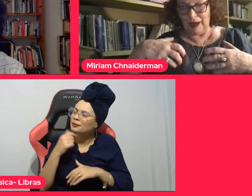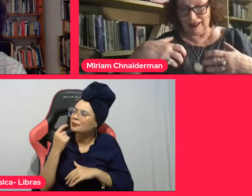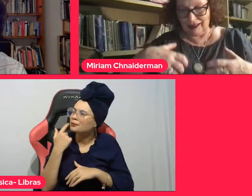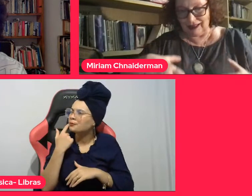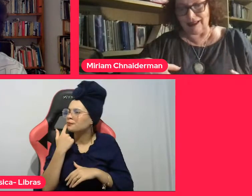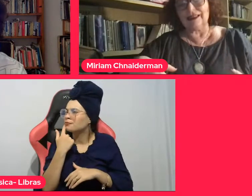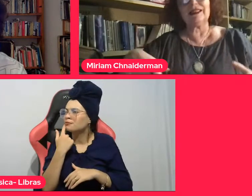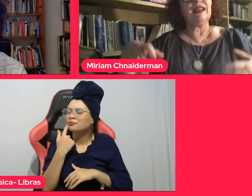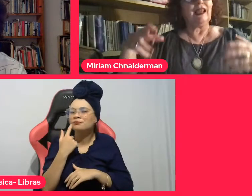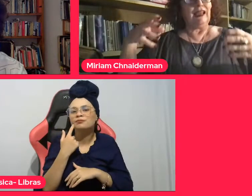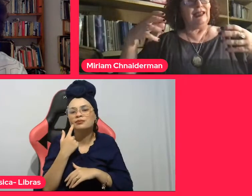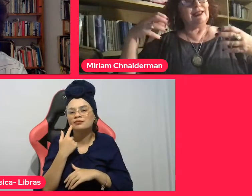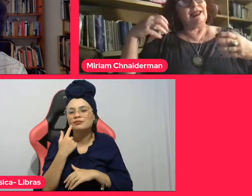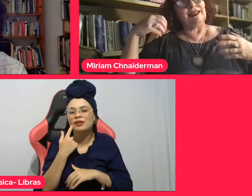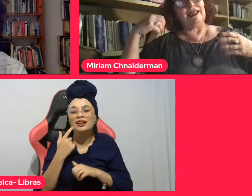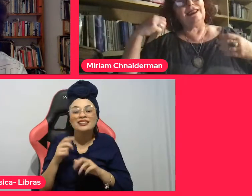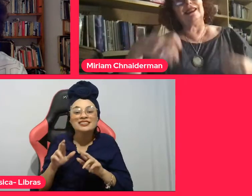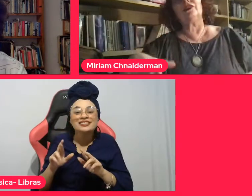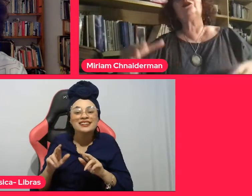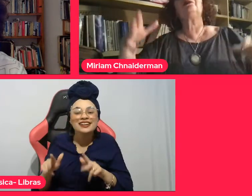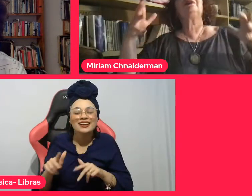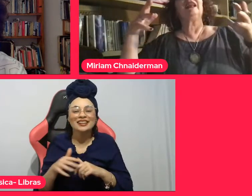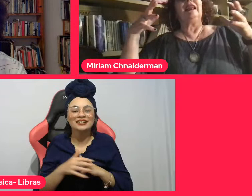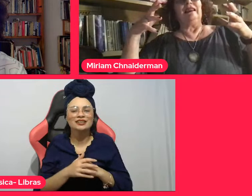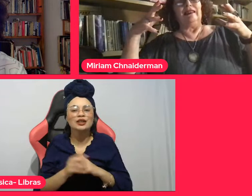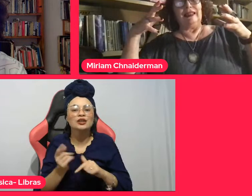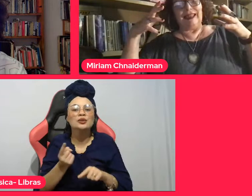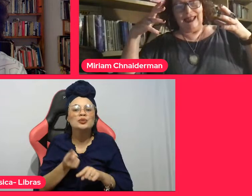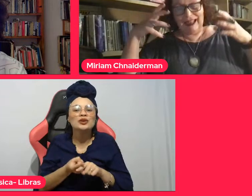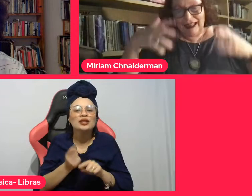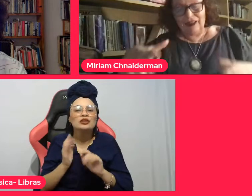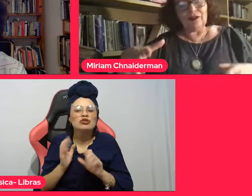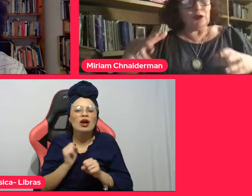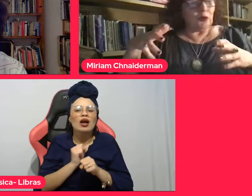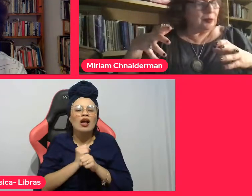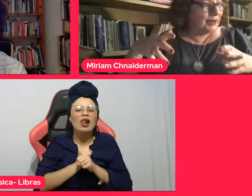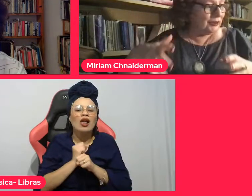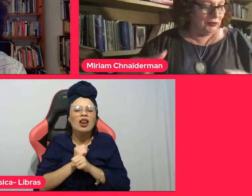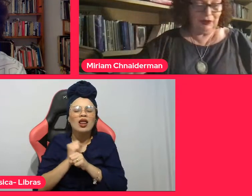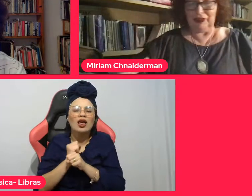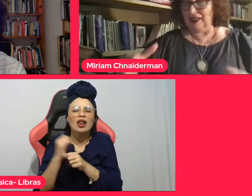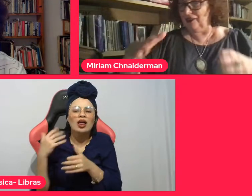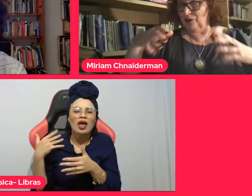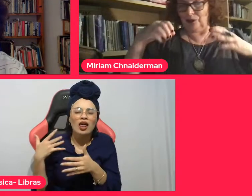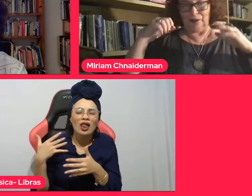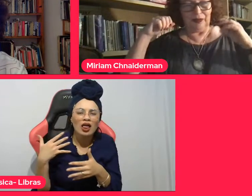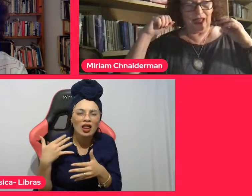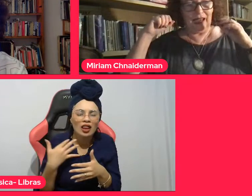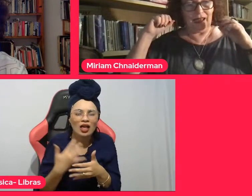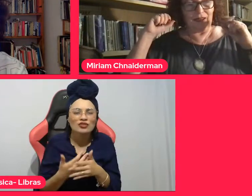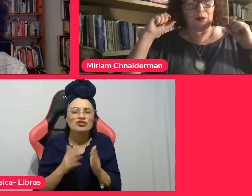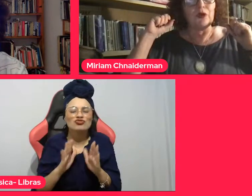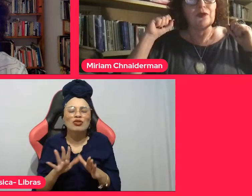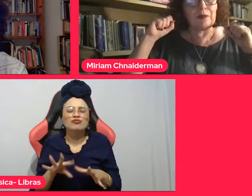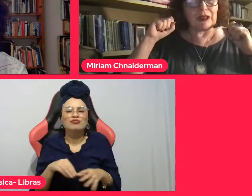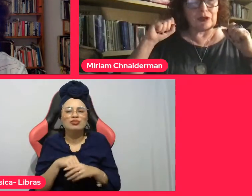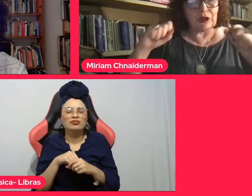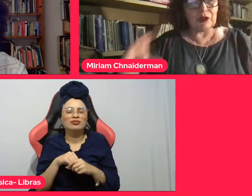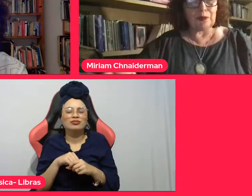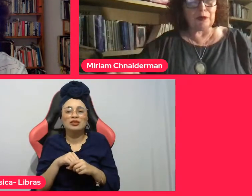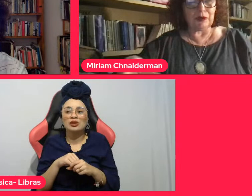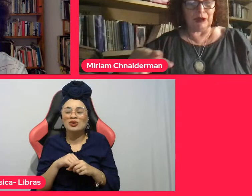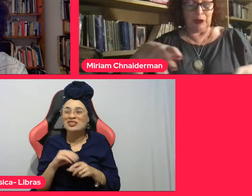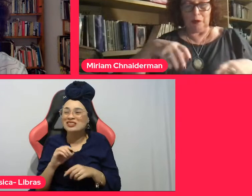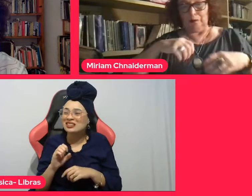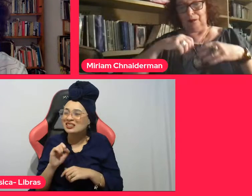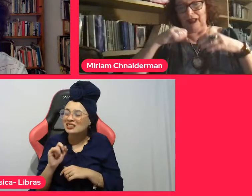tão impactante e seja tão terrível o preconceito, o movimento